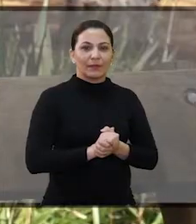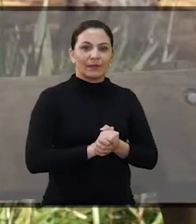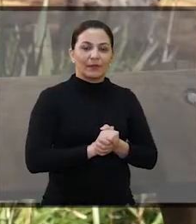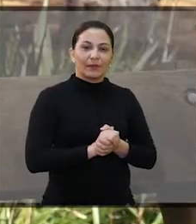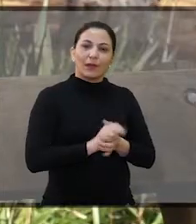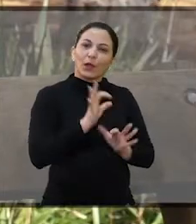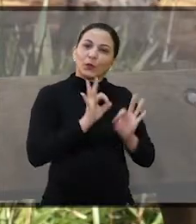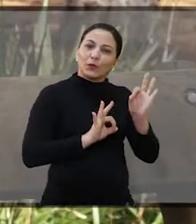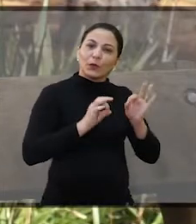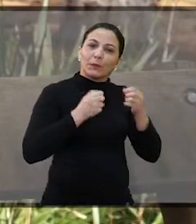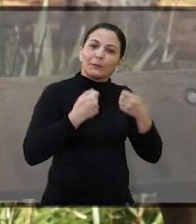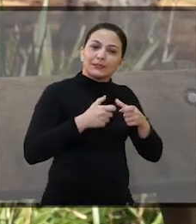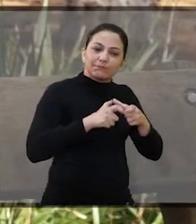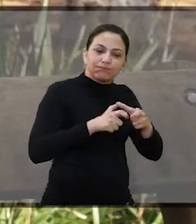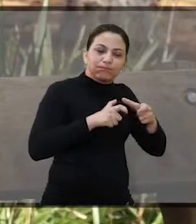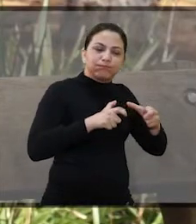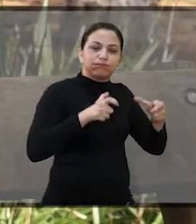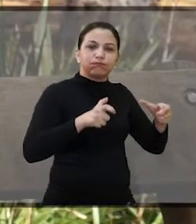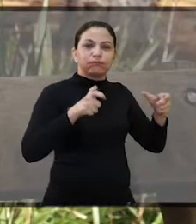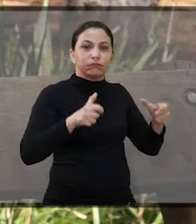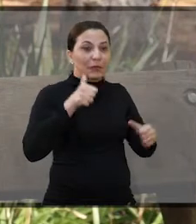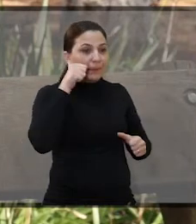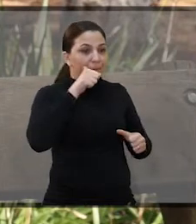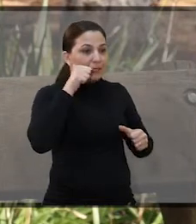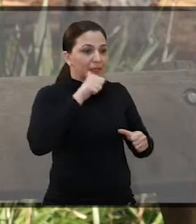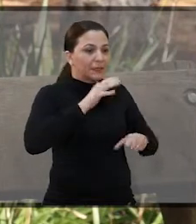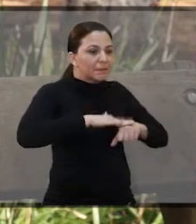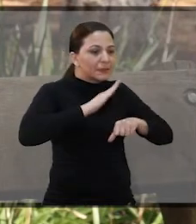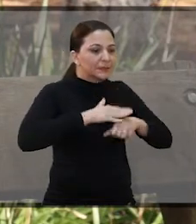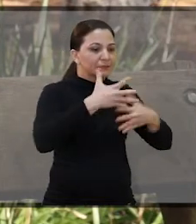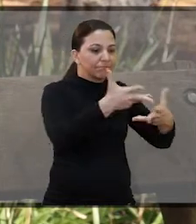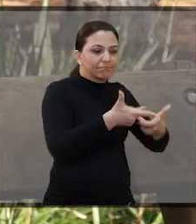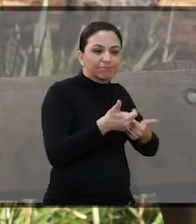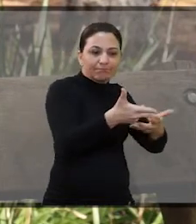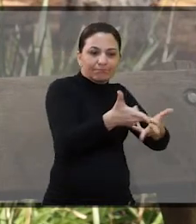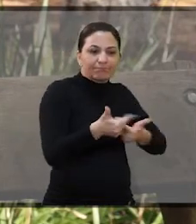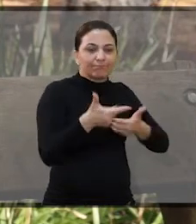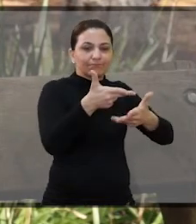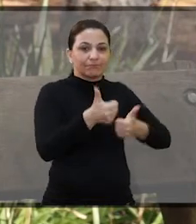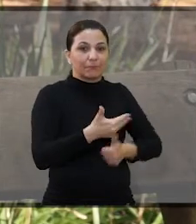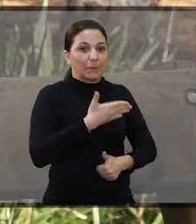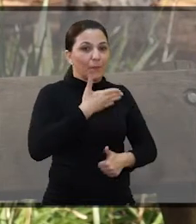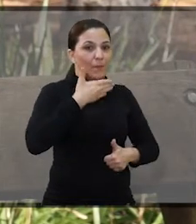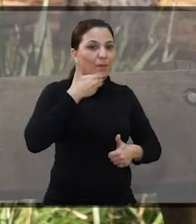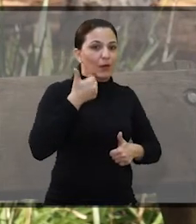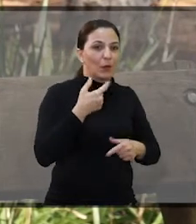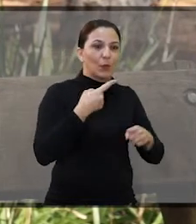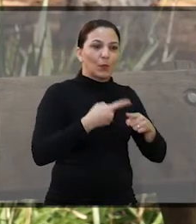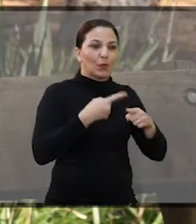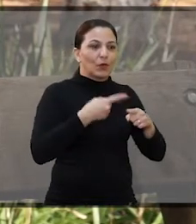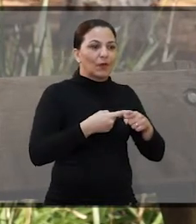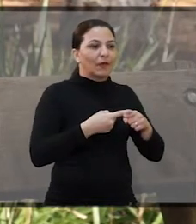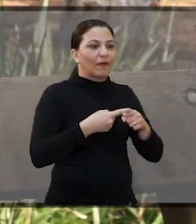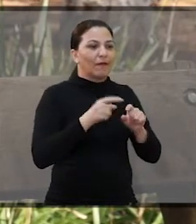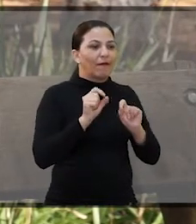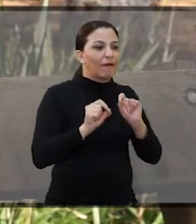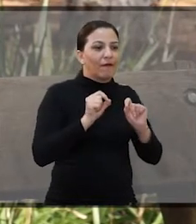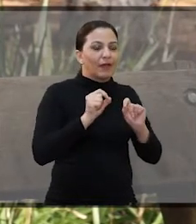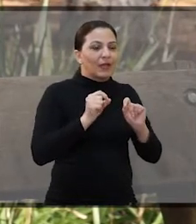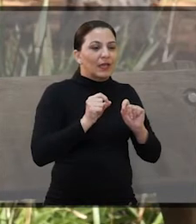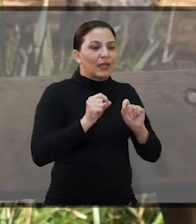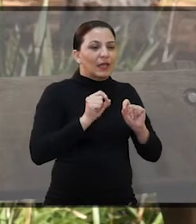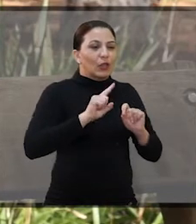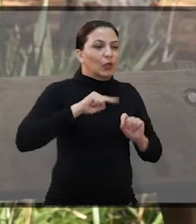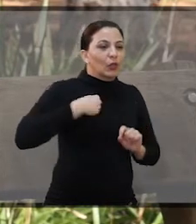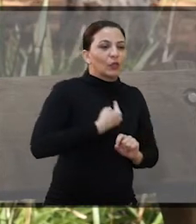É um projeto que deve se estender. Quanto mais meninas a gente conseguir atender, eu acho que melhor. Porque é uma coisa que a